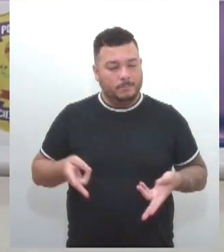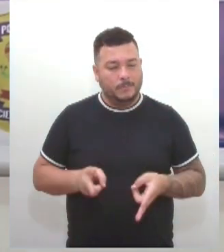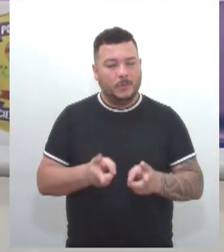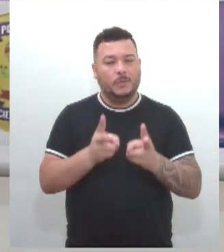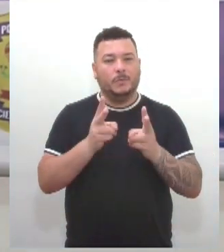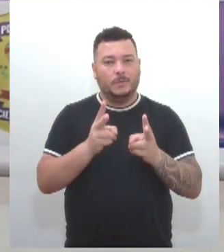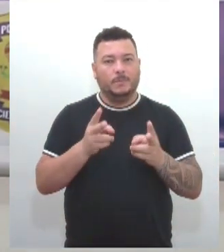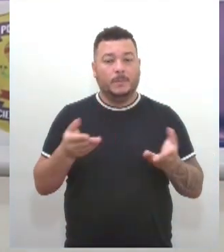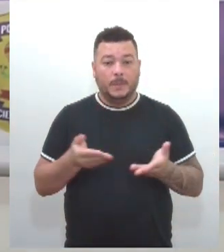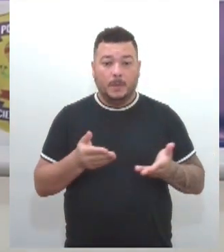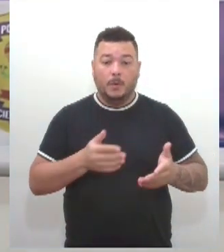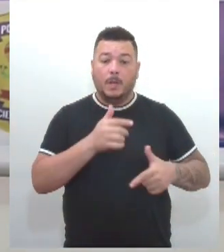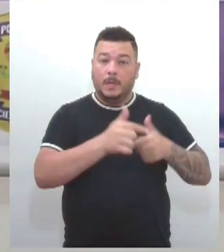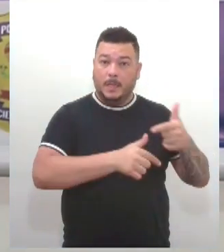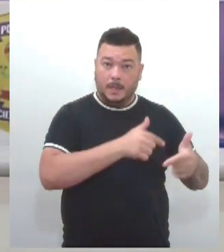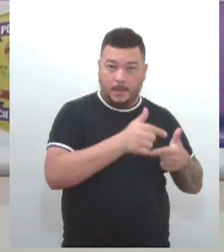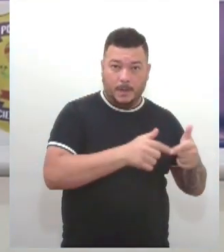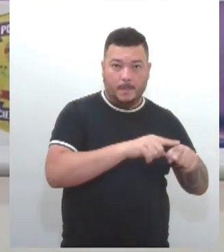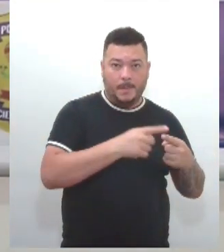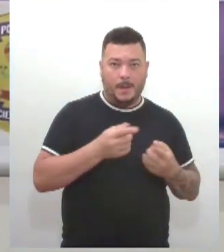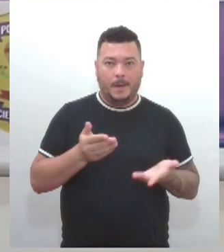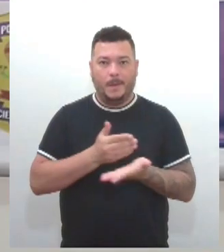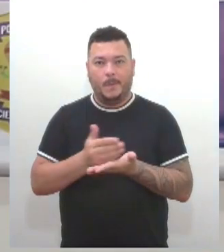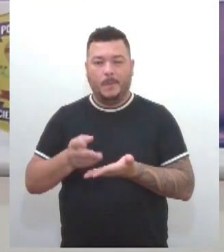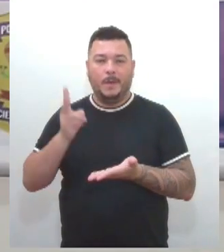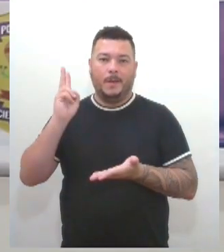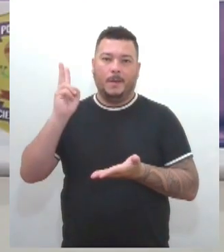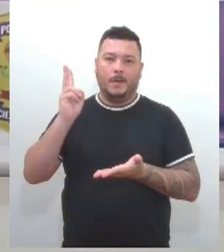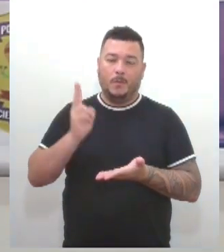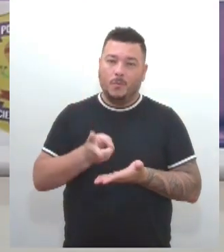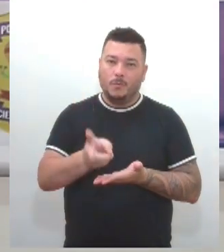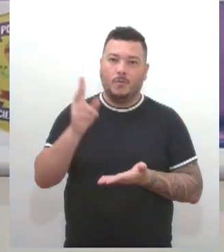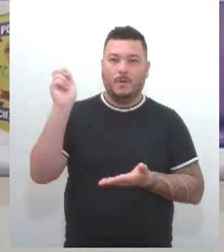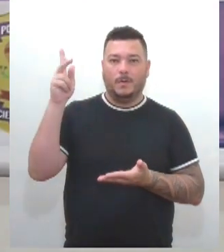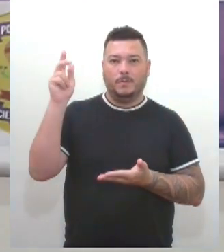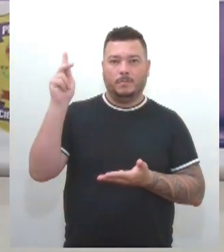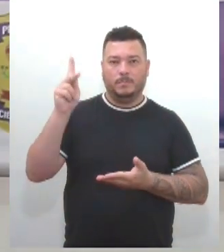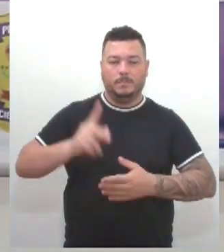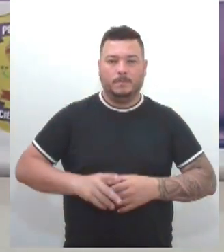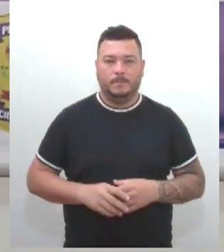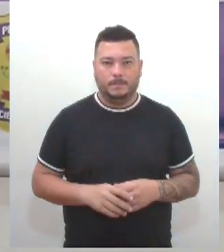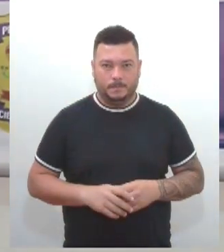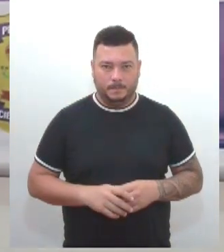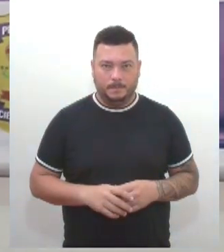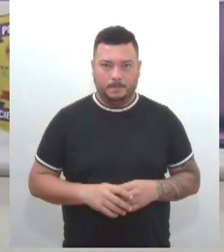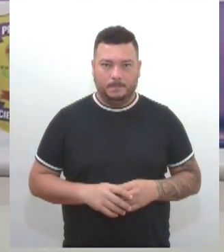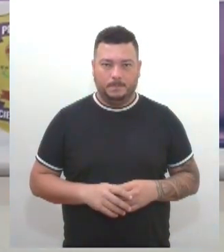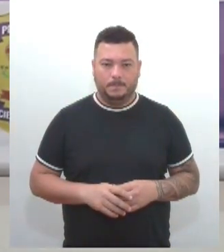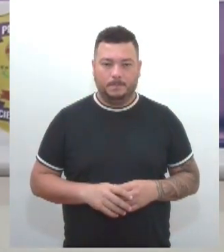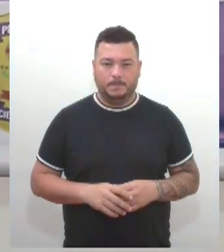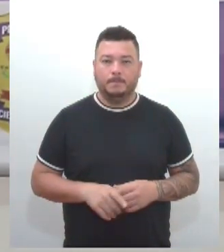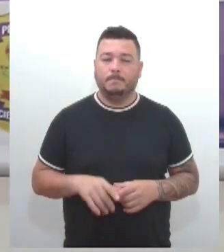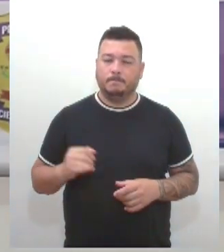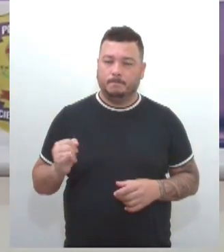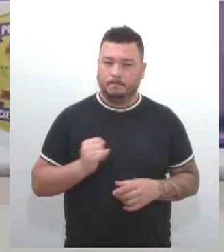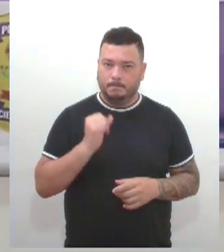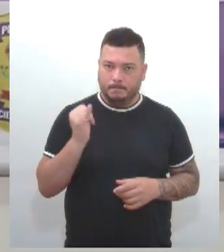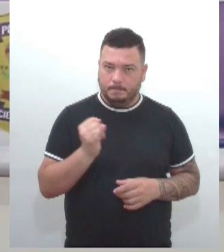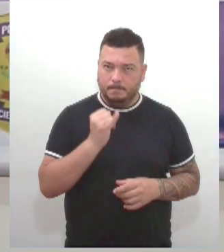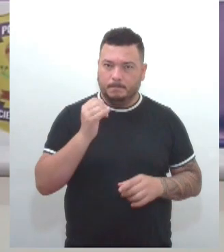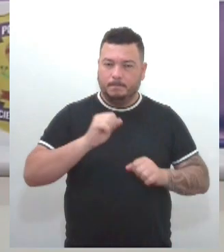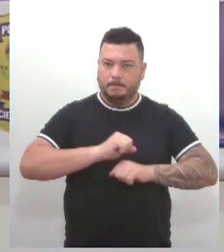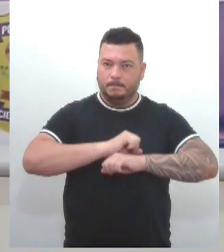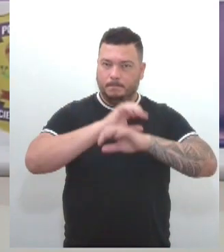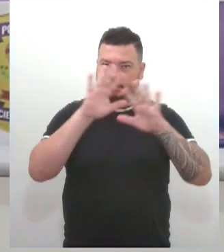civil da ativa e continua se apresentando como um policial civil, mas aposentado. É fundamental deixar claro que, para a